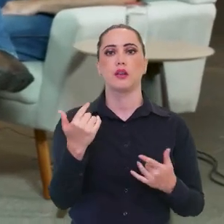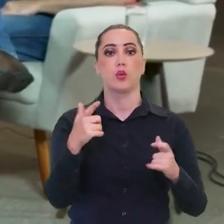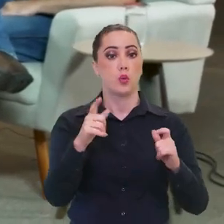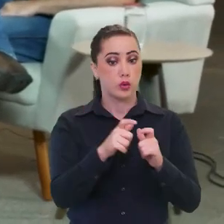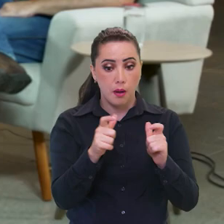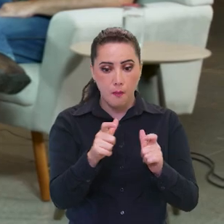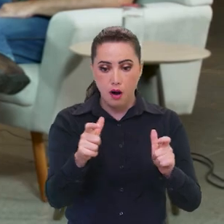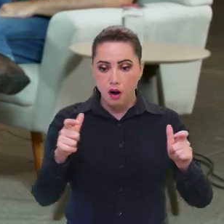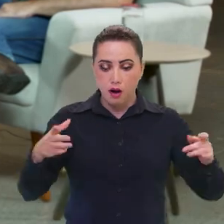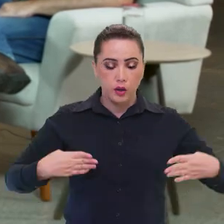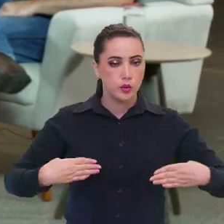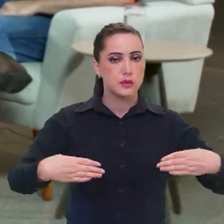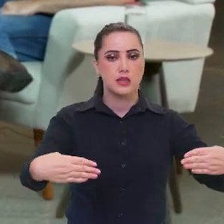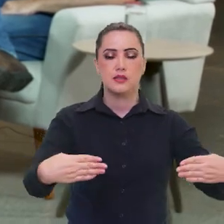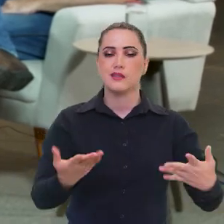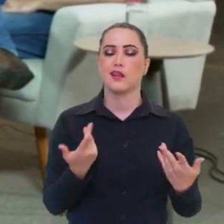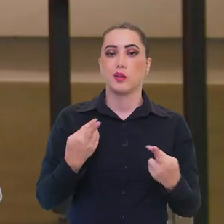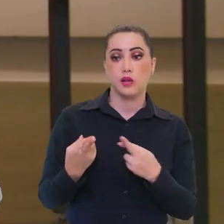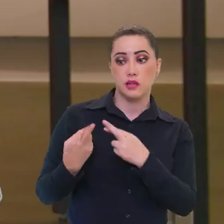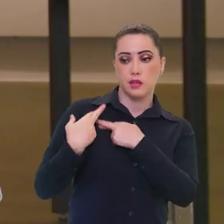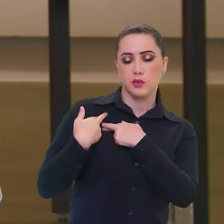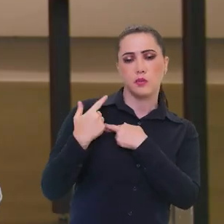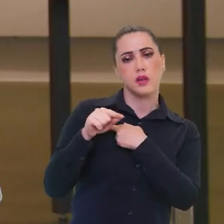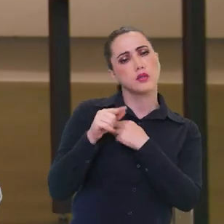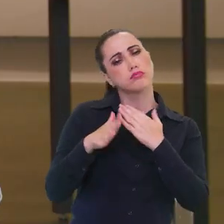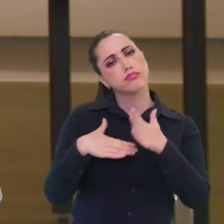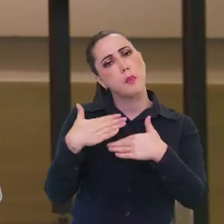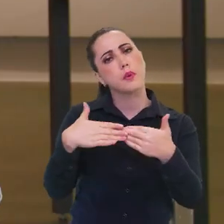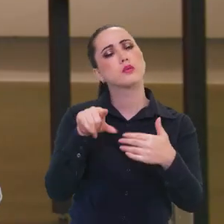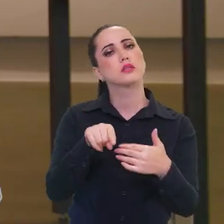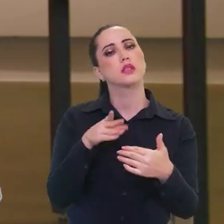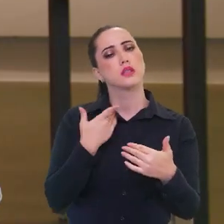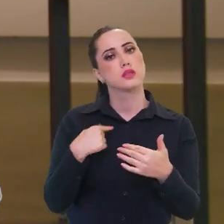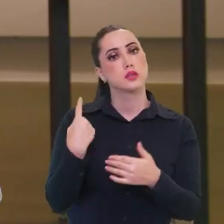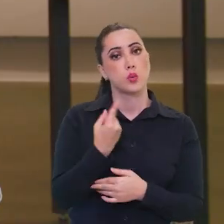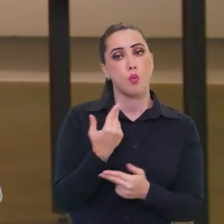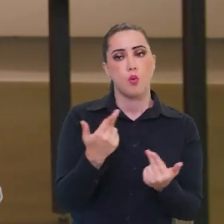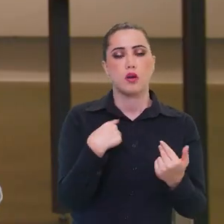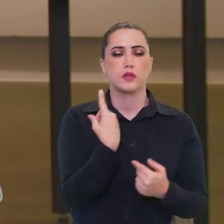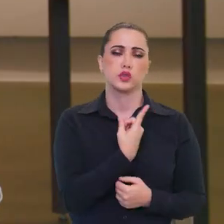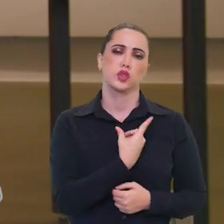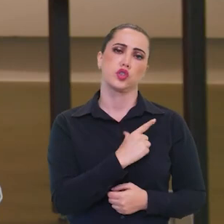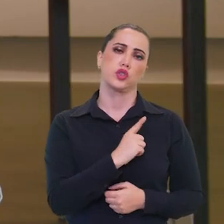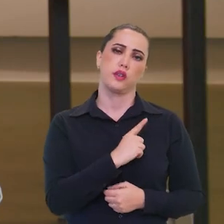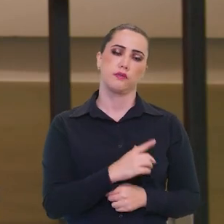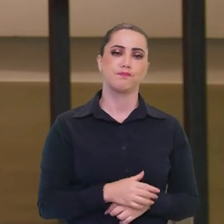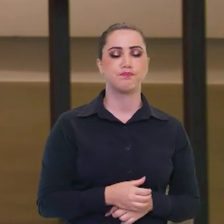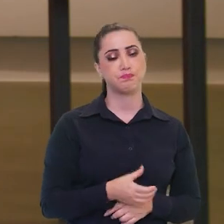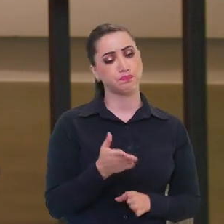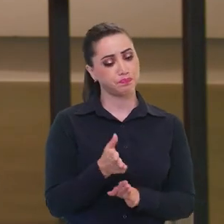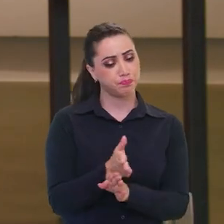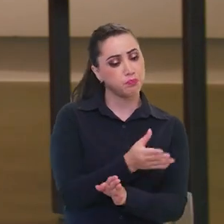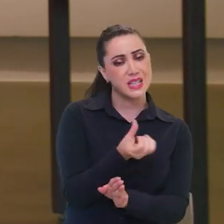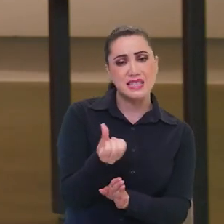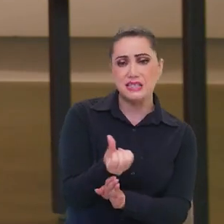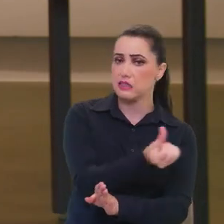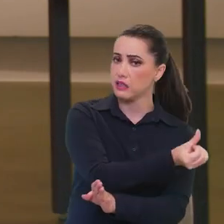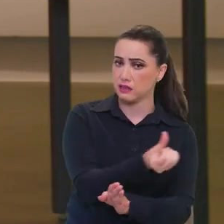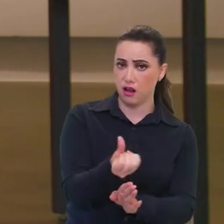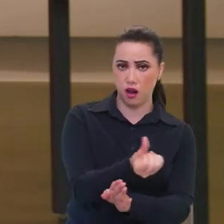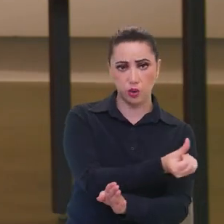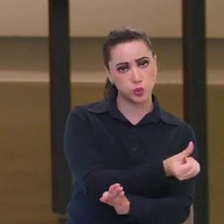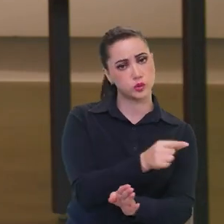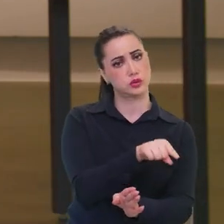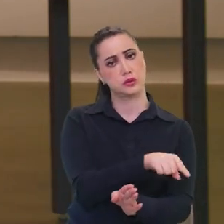Ministério, quando você passa pelo processo que passamos. Ficamos seis anos, praticamente,